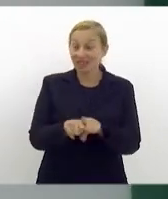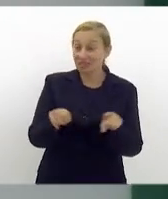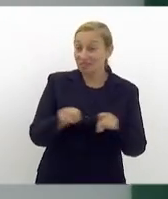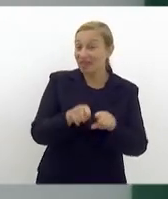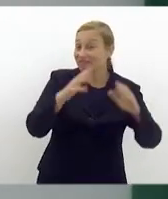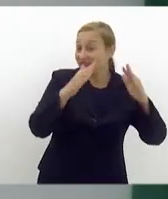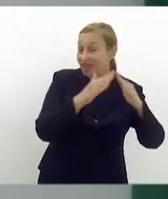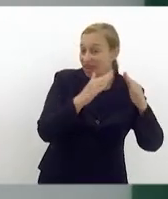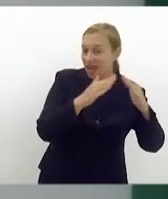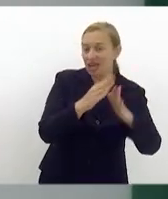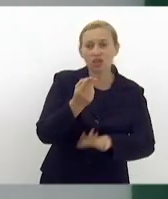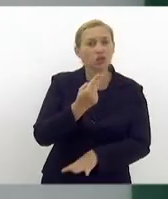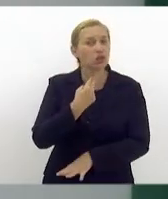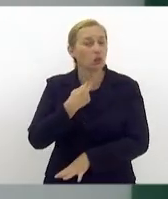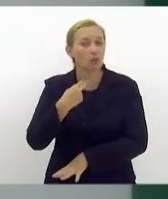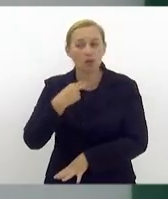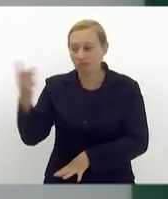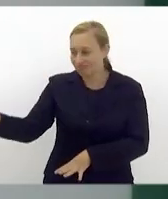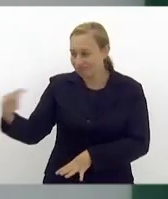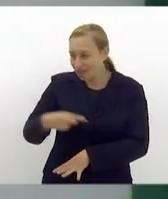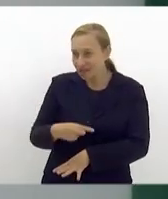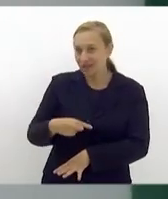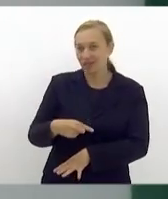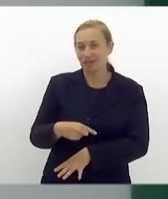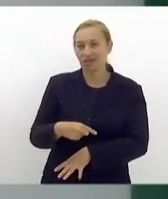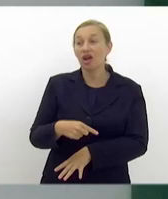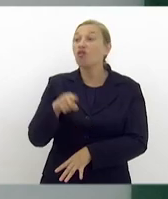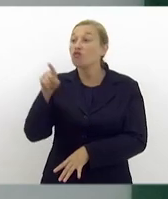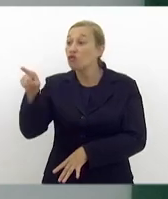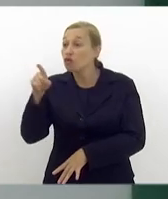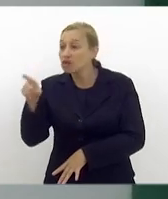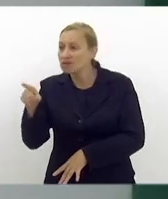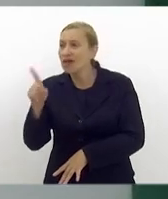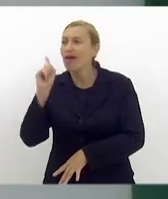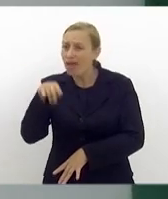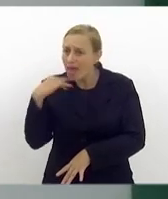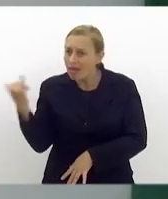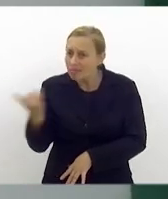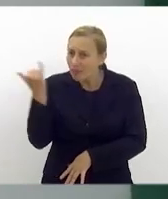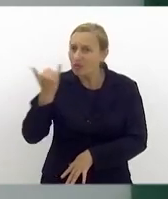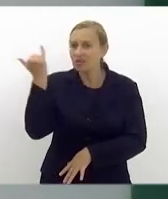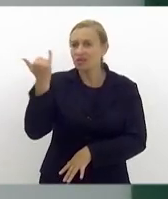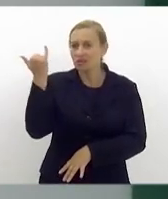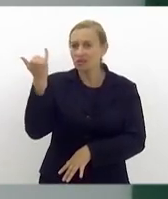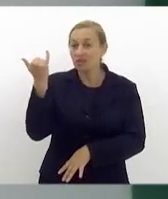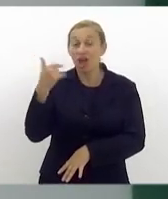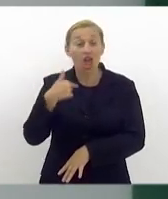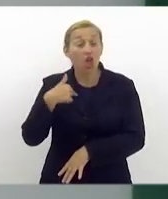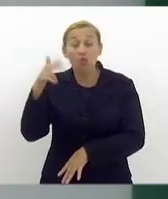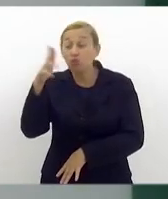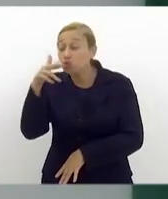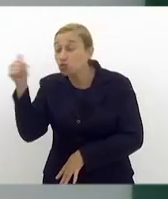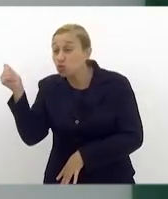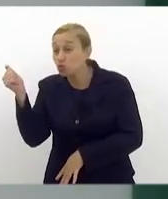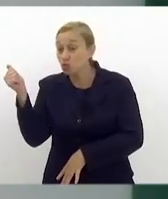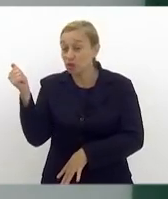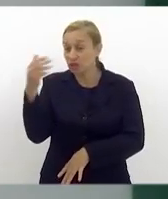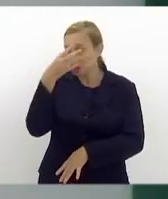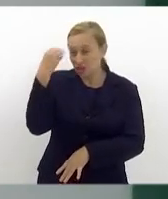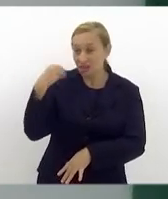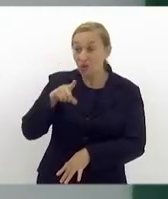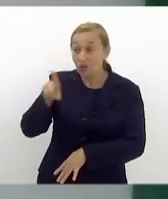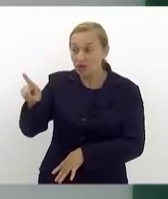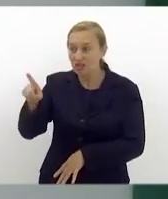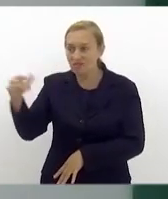casa, que não podem estar aqui. Você é muito importante. Eu nunca vou te esquecer quando você me